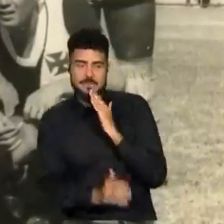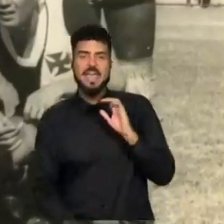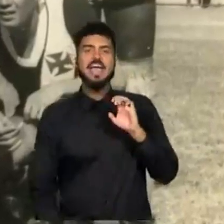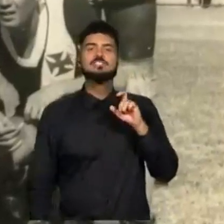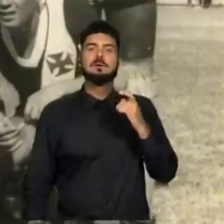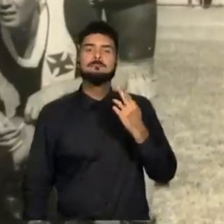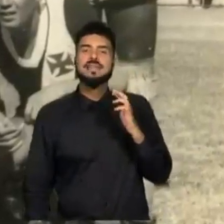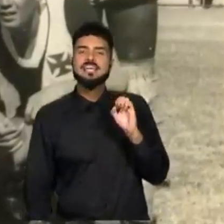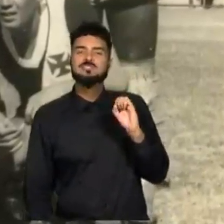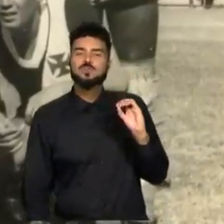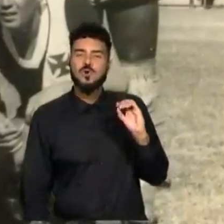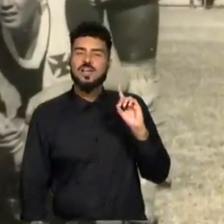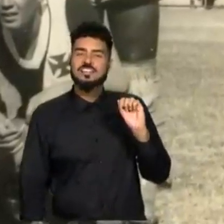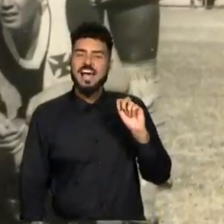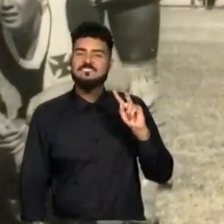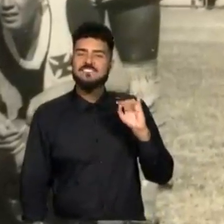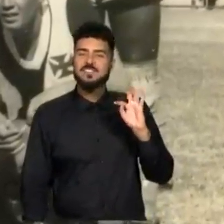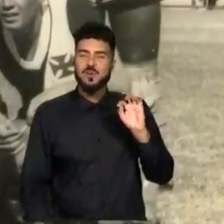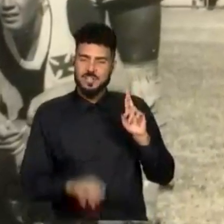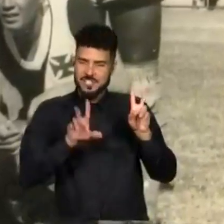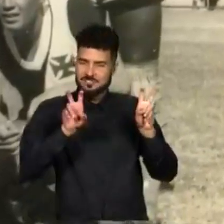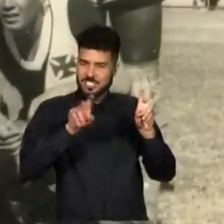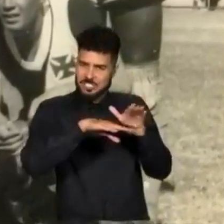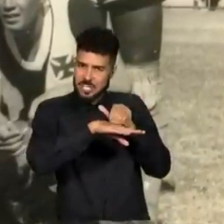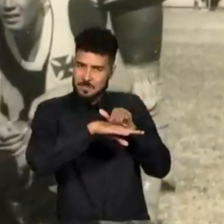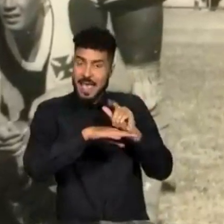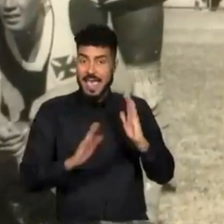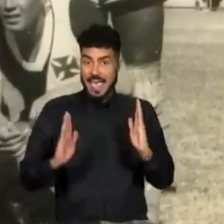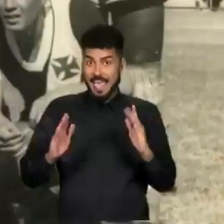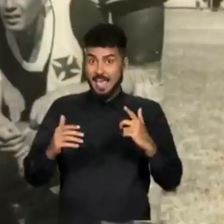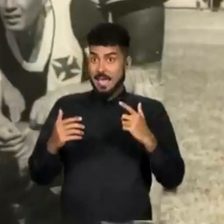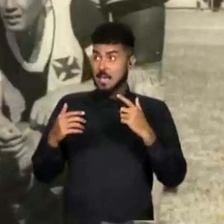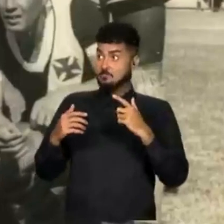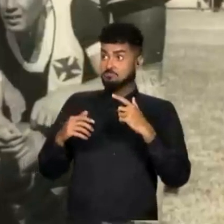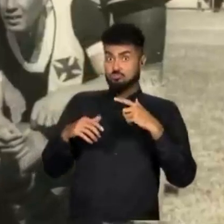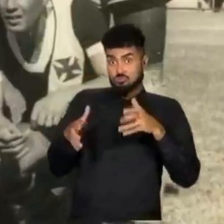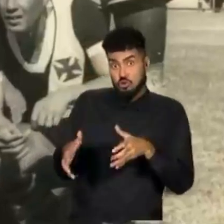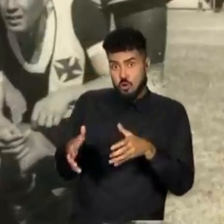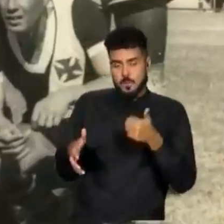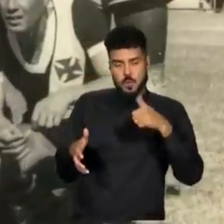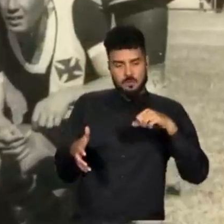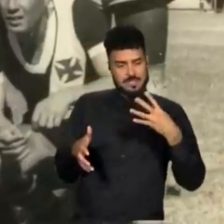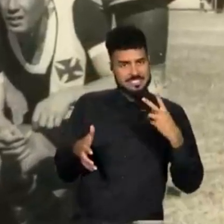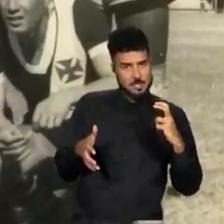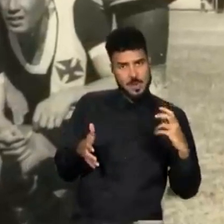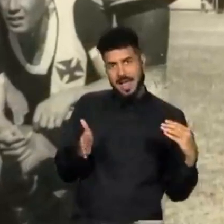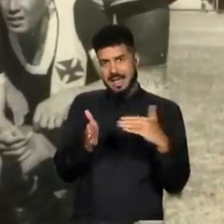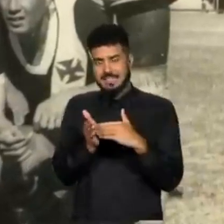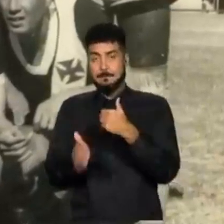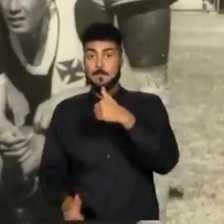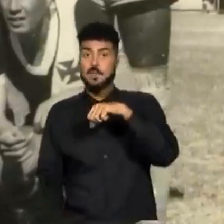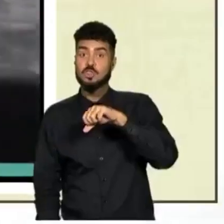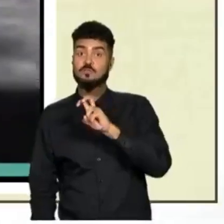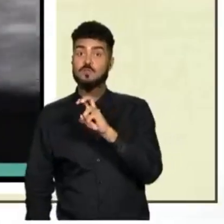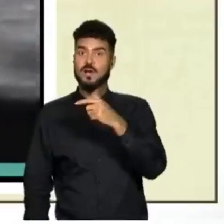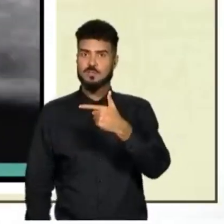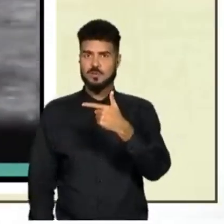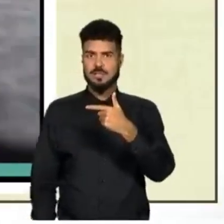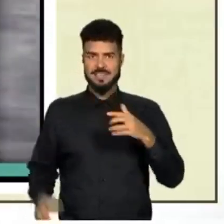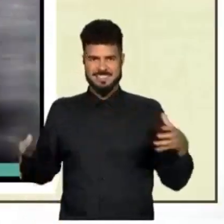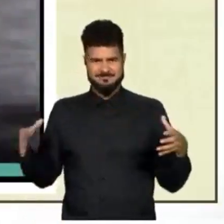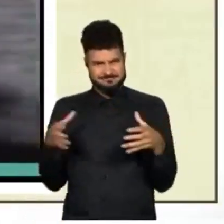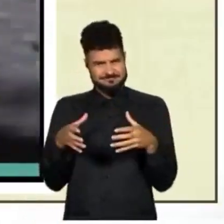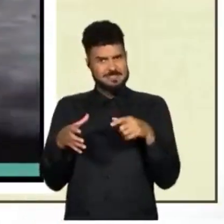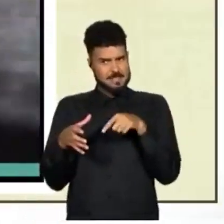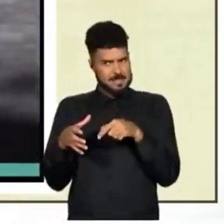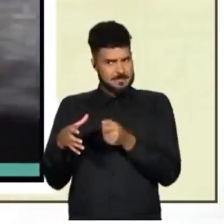pago para o Curitiba durante esses 50 anos. Acho que o modelo do Vasco nessa SAF não ficou o estádio com a SAF e